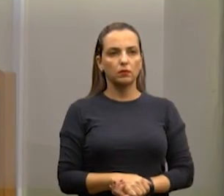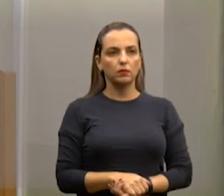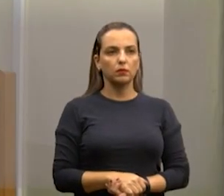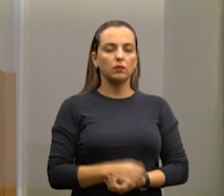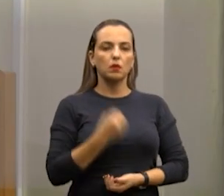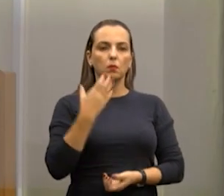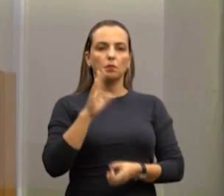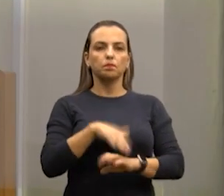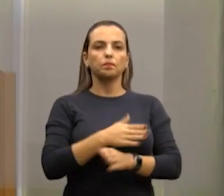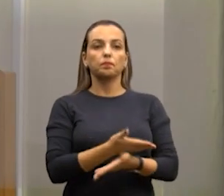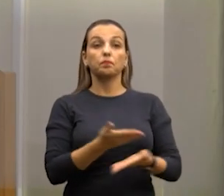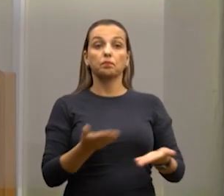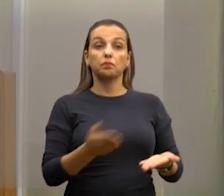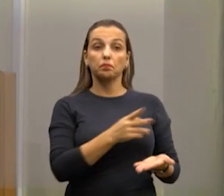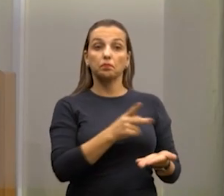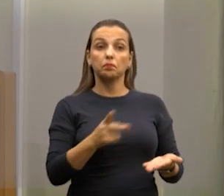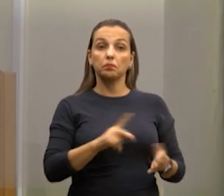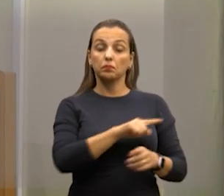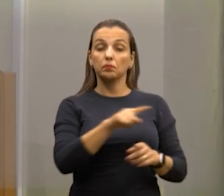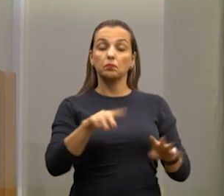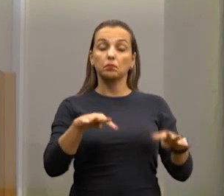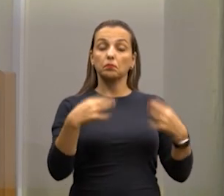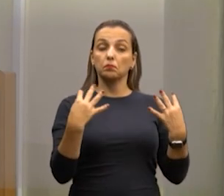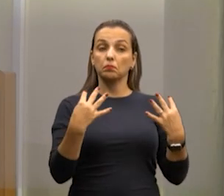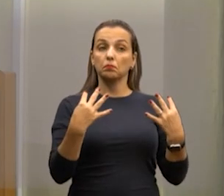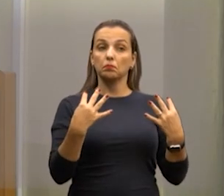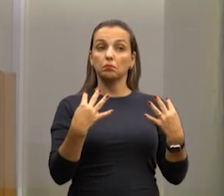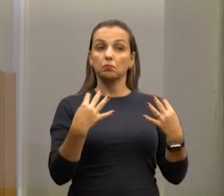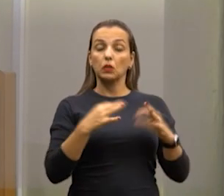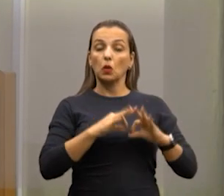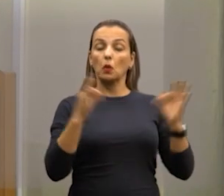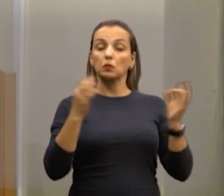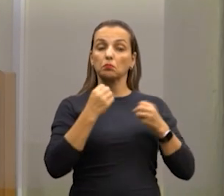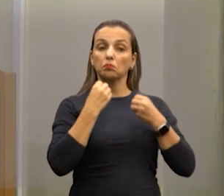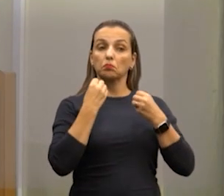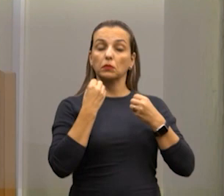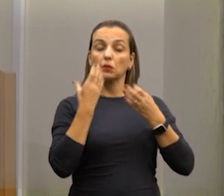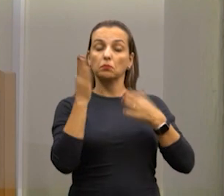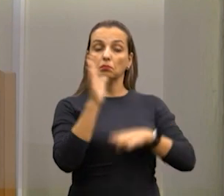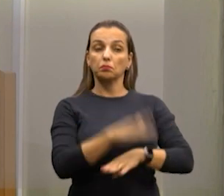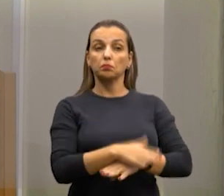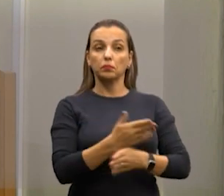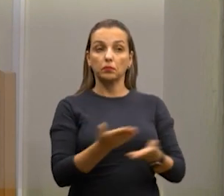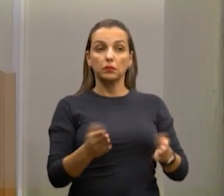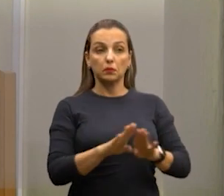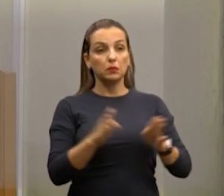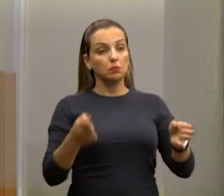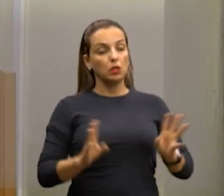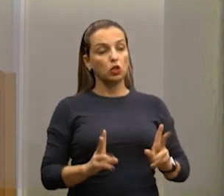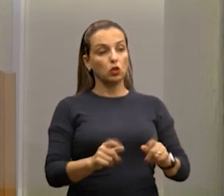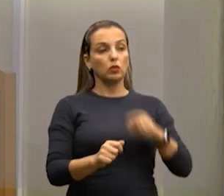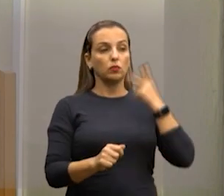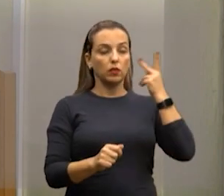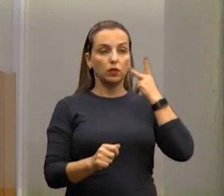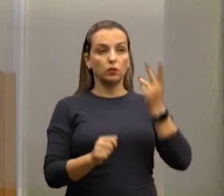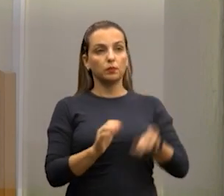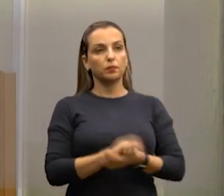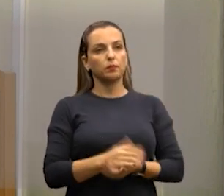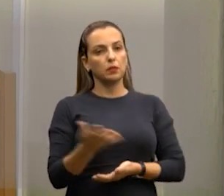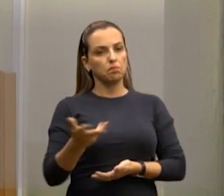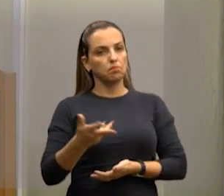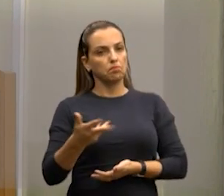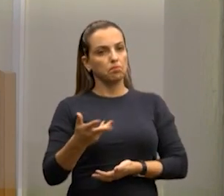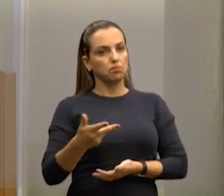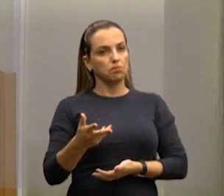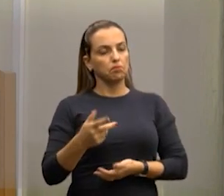Boa tarde a todos, boa tarde presidente, a todos que nos acompanham, uma ótima tarde a vocês, meus queridos da mesa e todos os vereadores, vamos acelerando